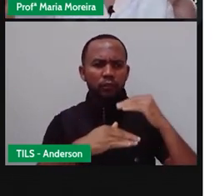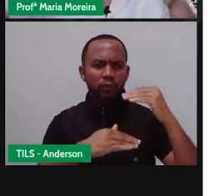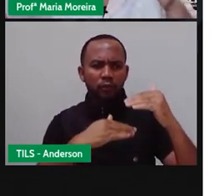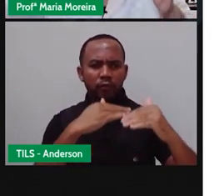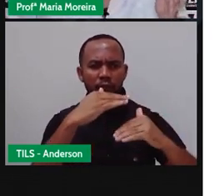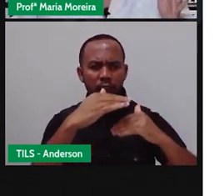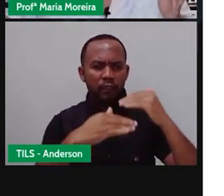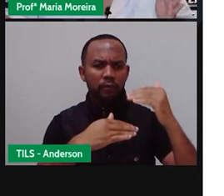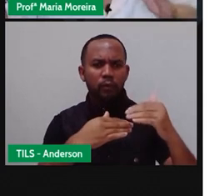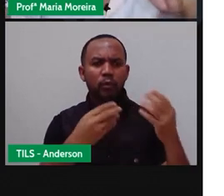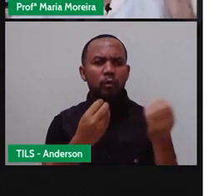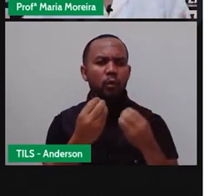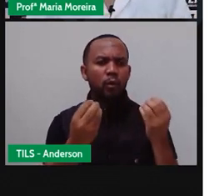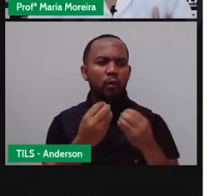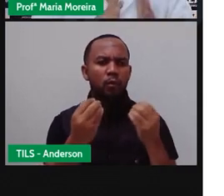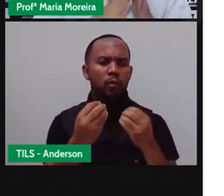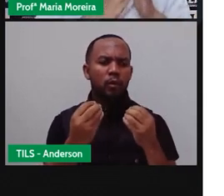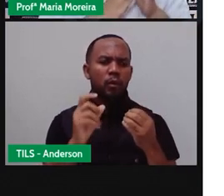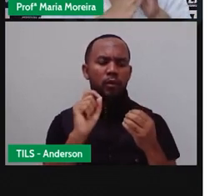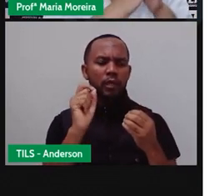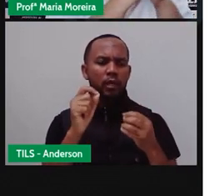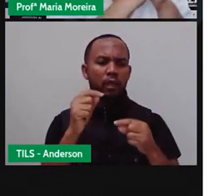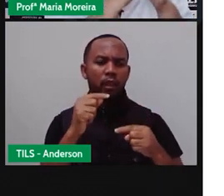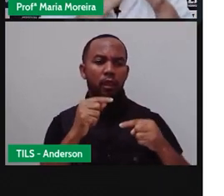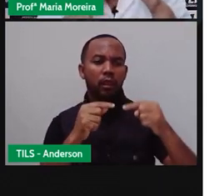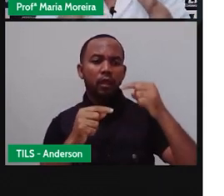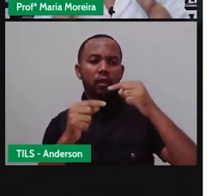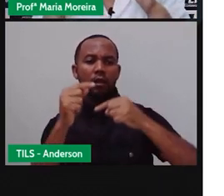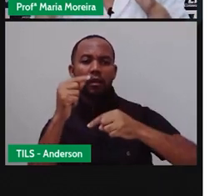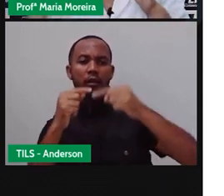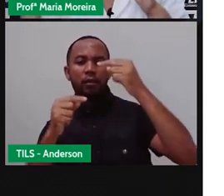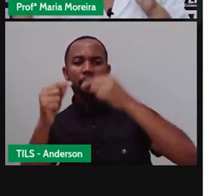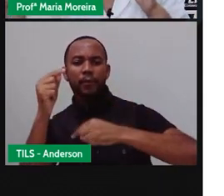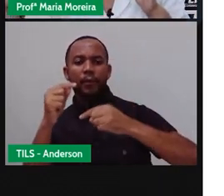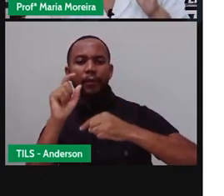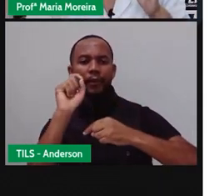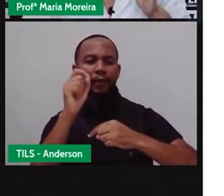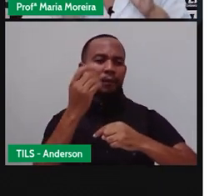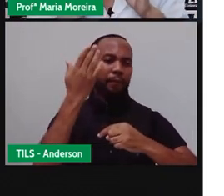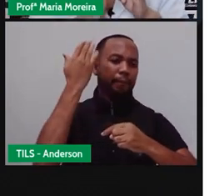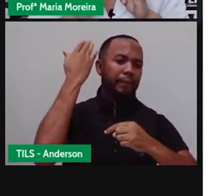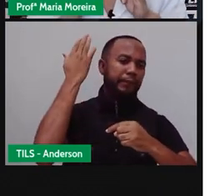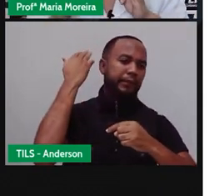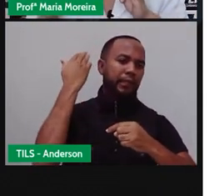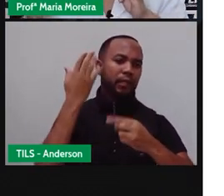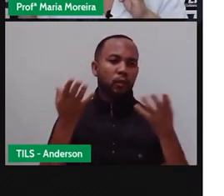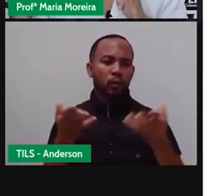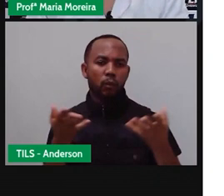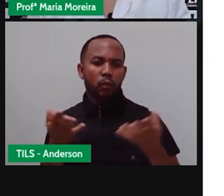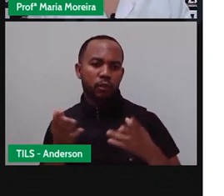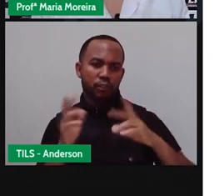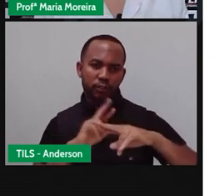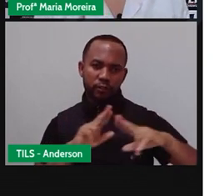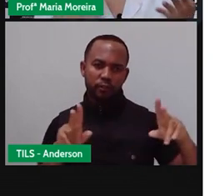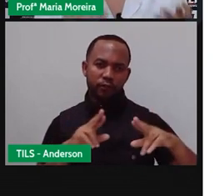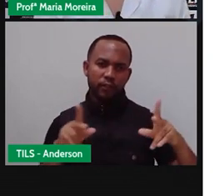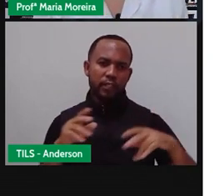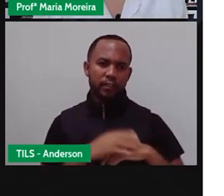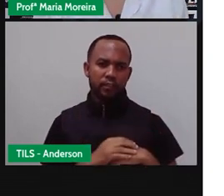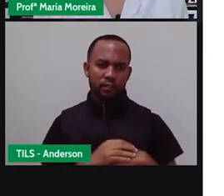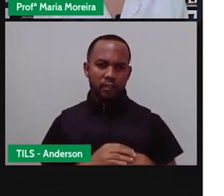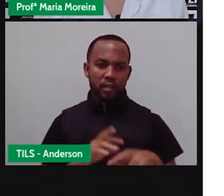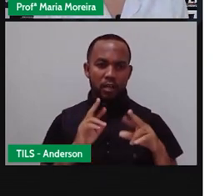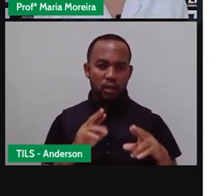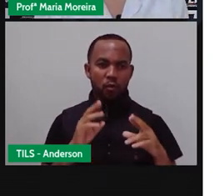Ó, o tempo, não é isso? Em uma escala temporal. Então, a domesticação, ela segue também o quê? A evolução